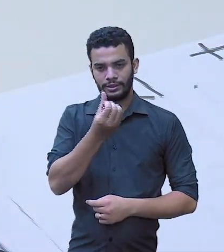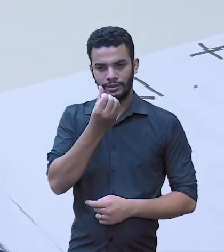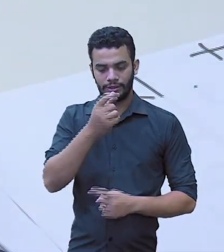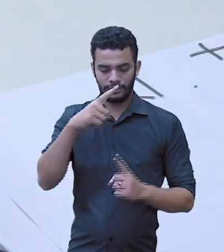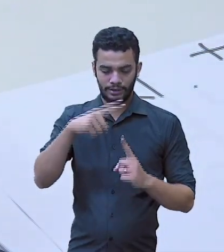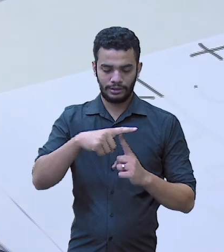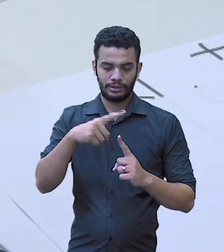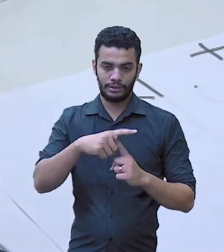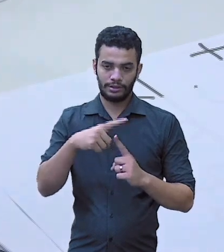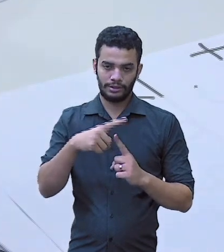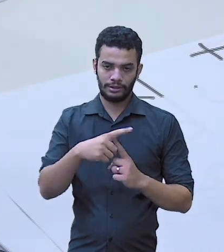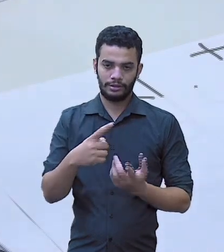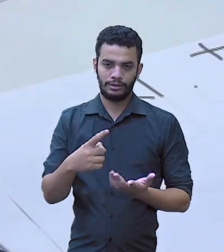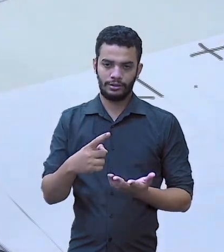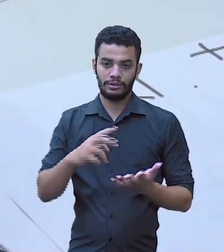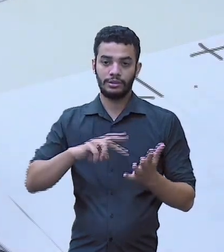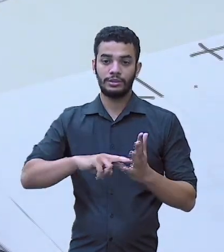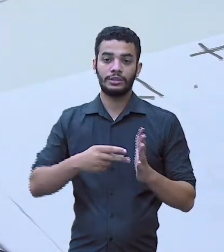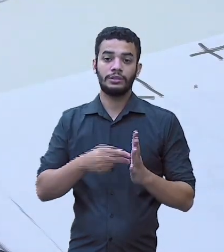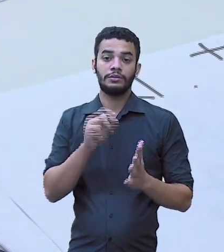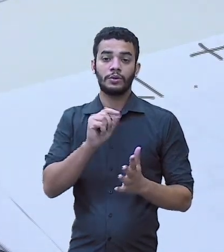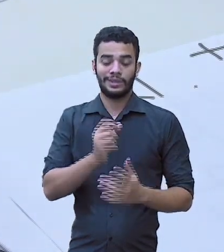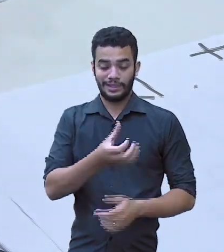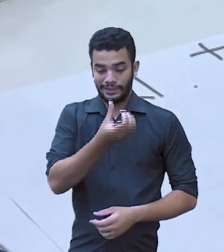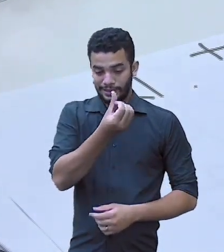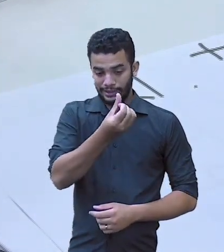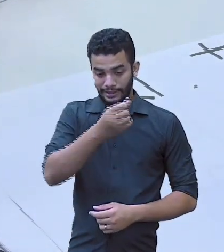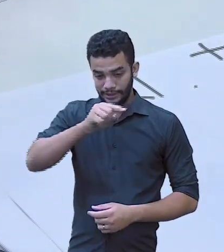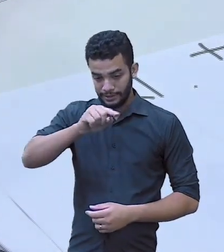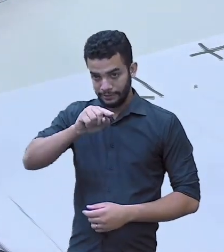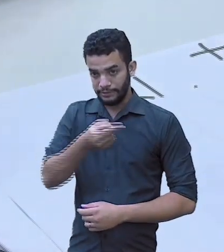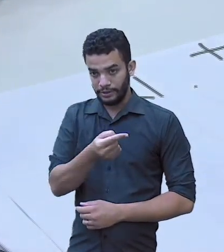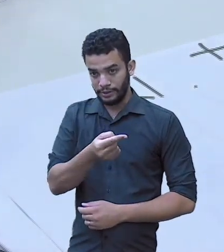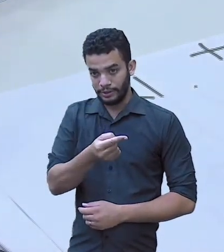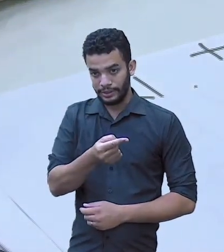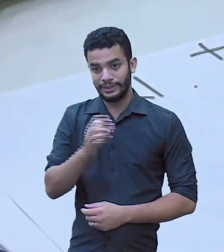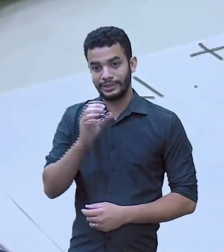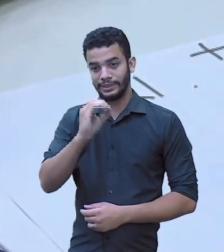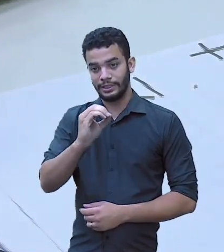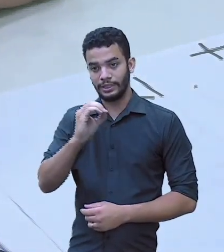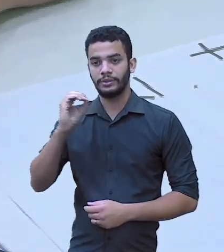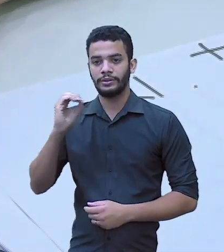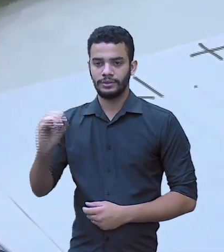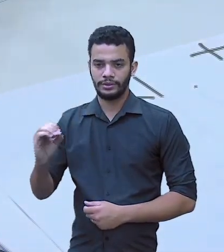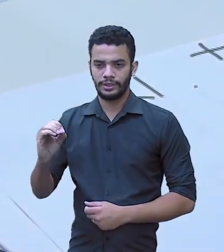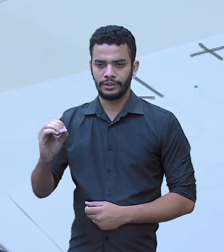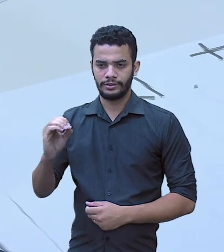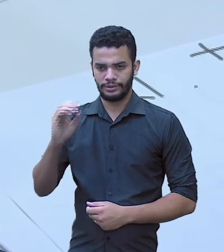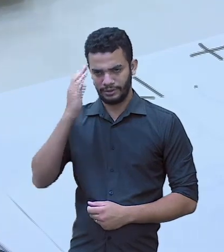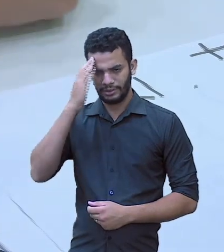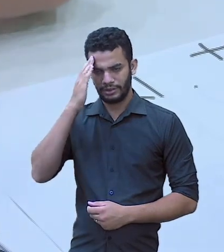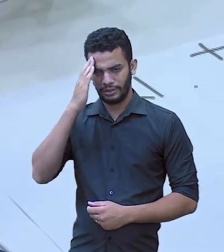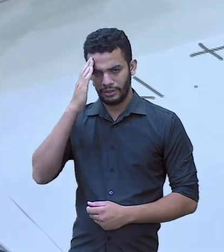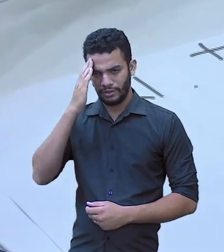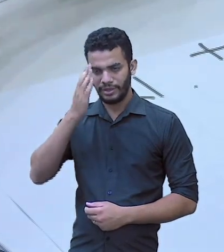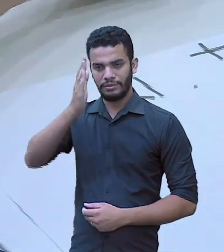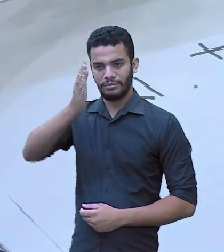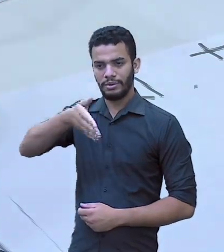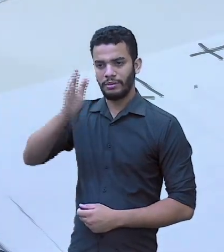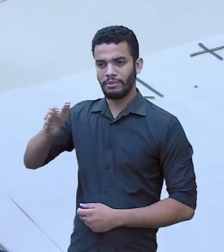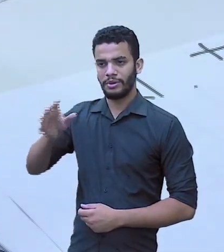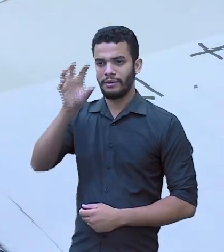se são 6 inteiros, eu vou colocar a vírgula aqui e vou preencher para igualar o número de casas decimais.